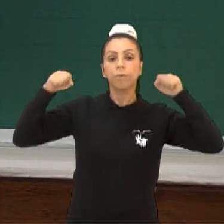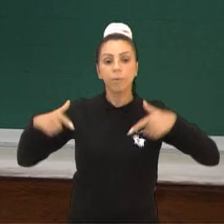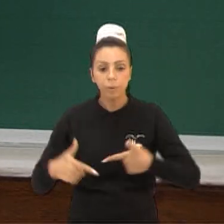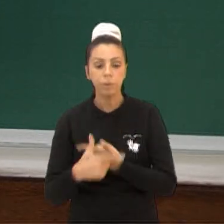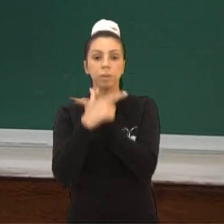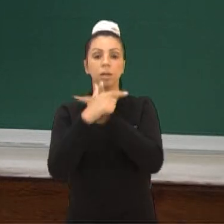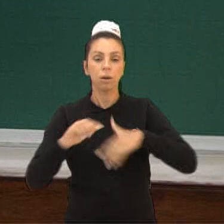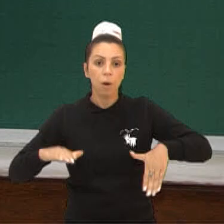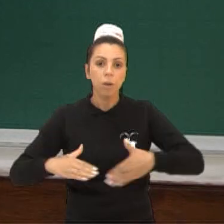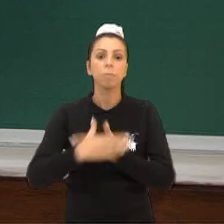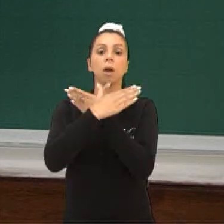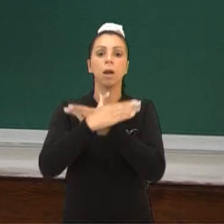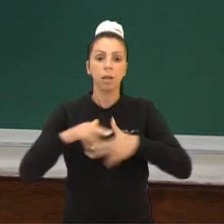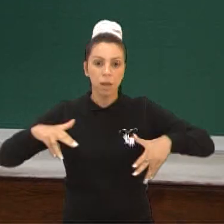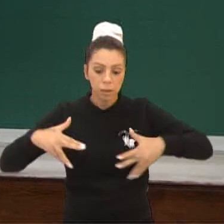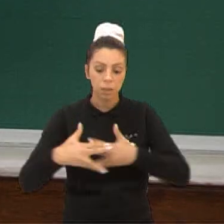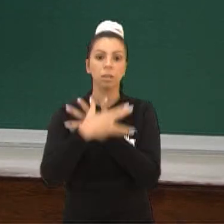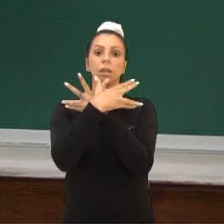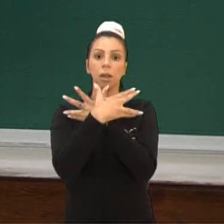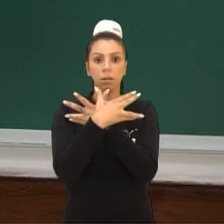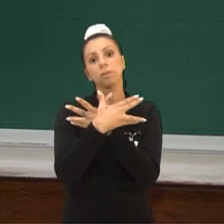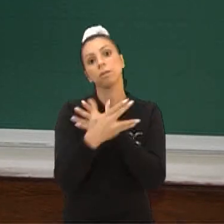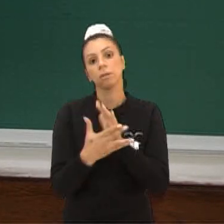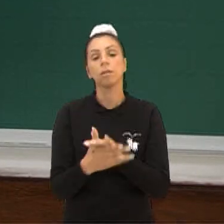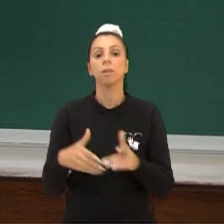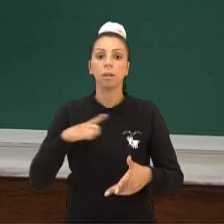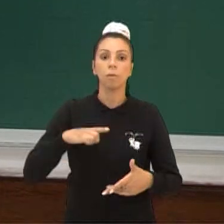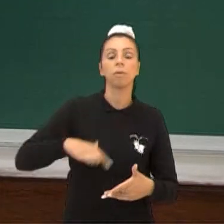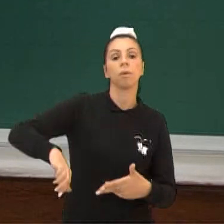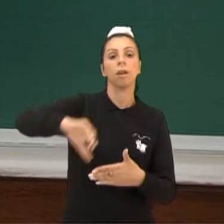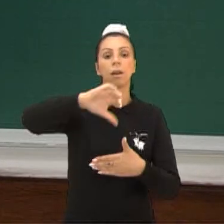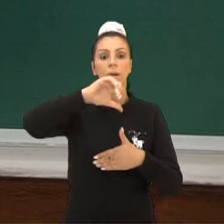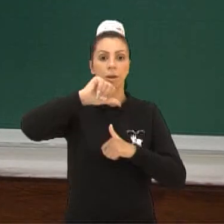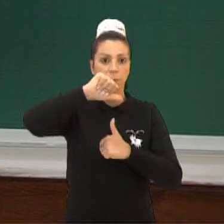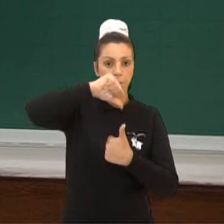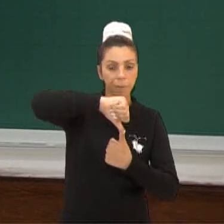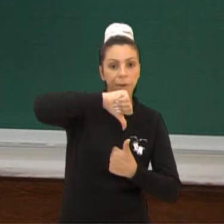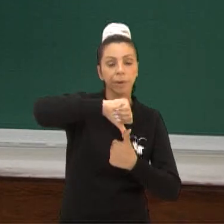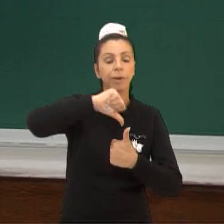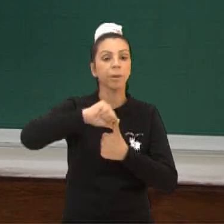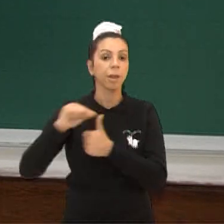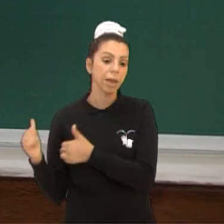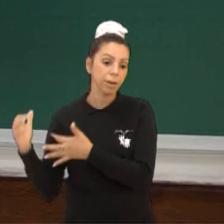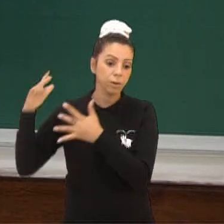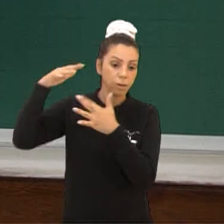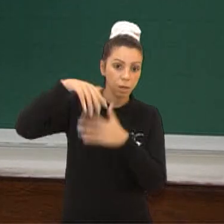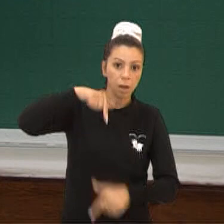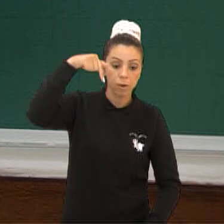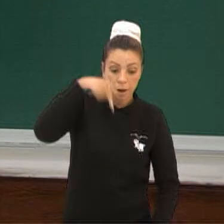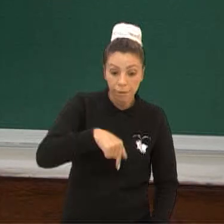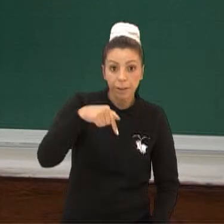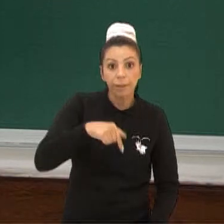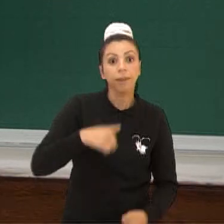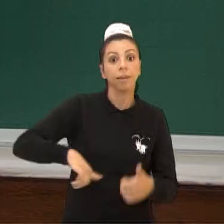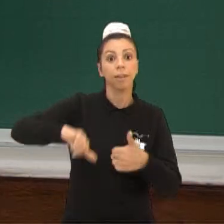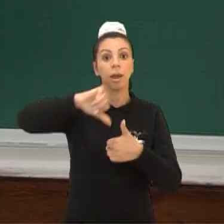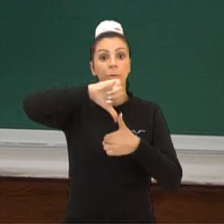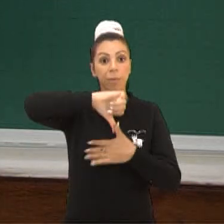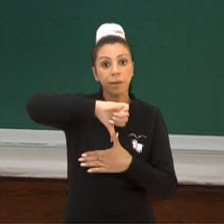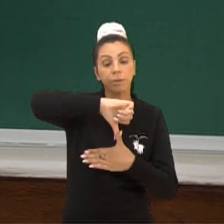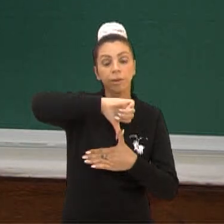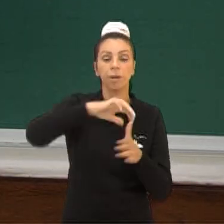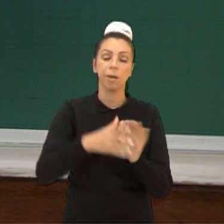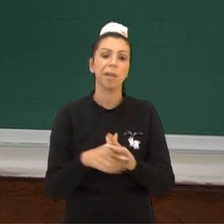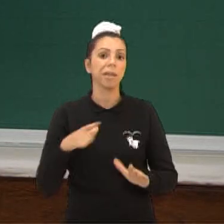eram os Astecas, todos vieram desde a região da América Central até a América do Sul. E eles têm vários traços característicos